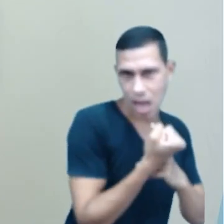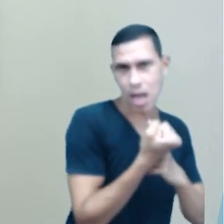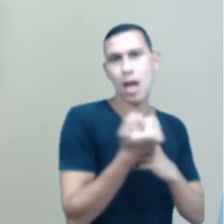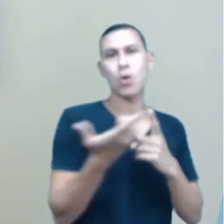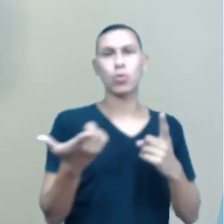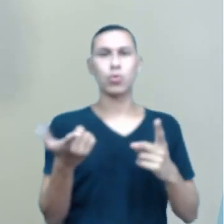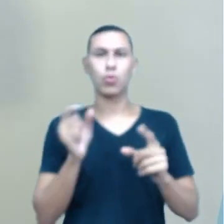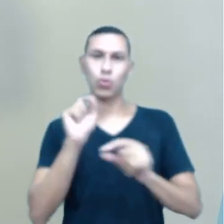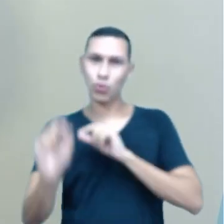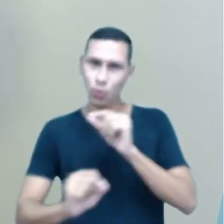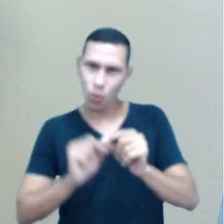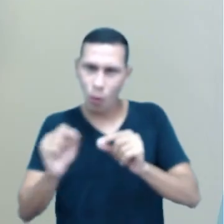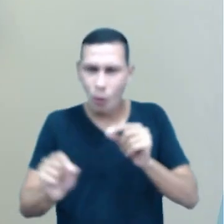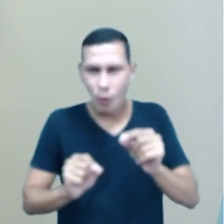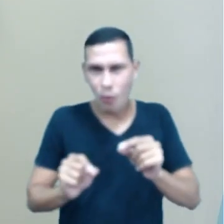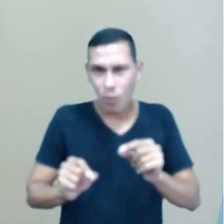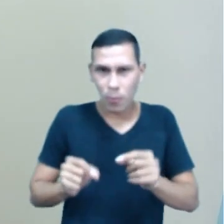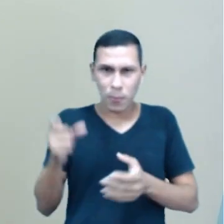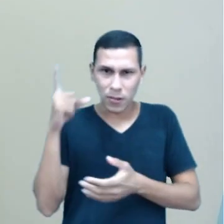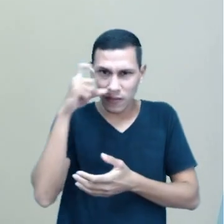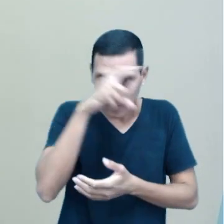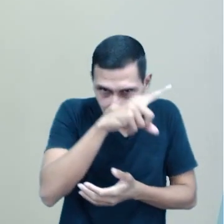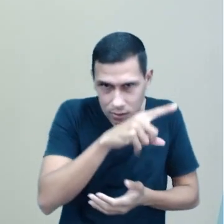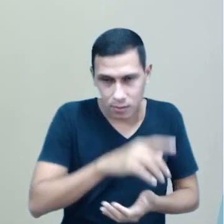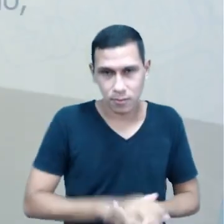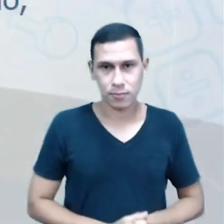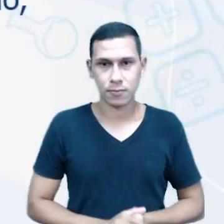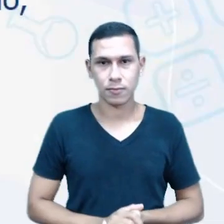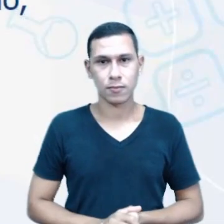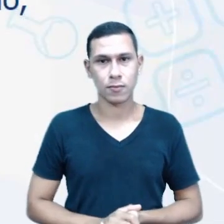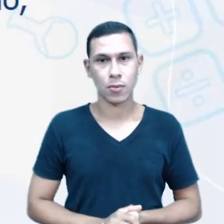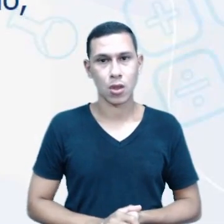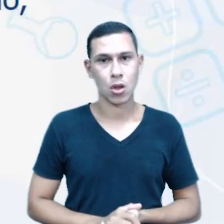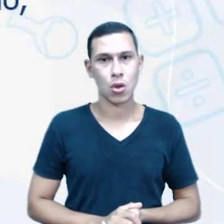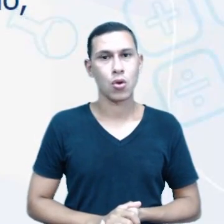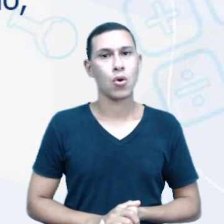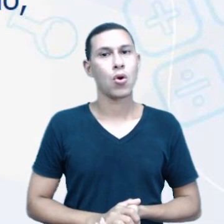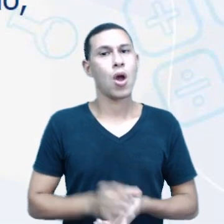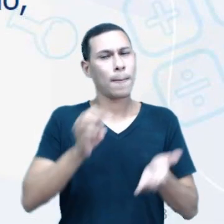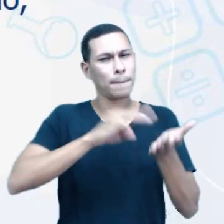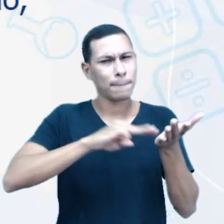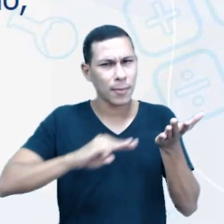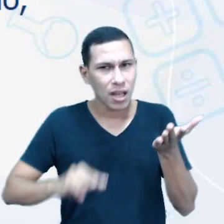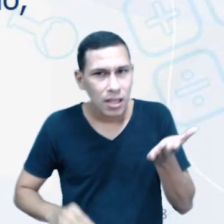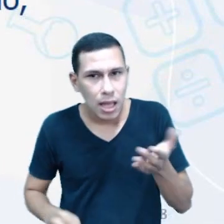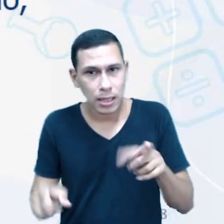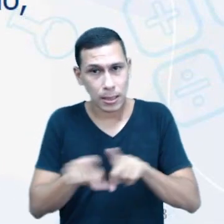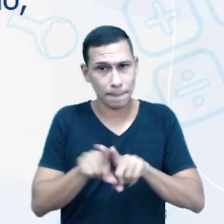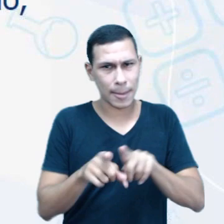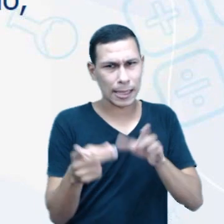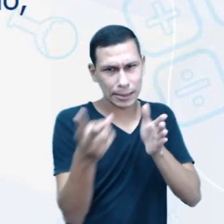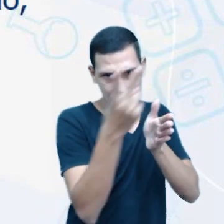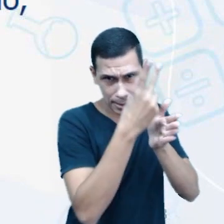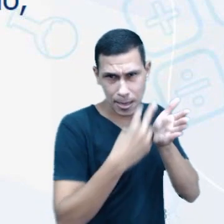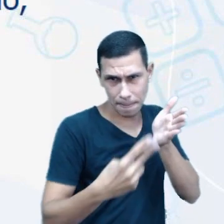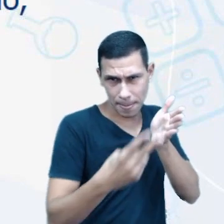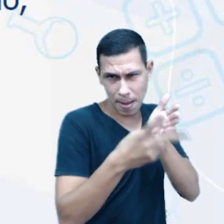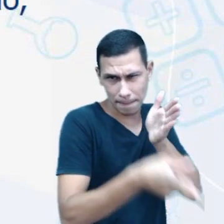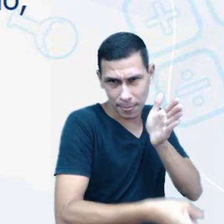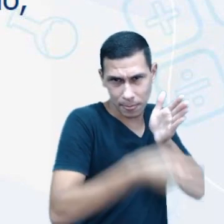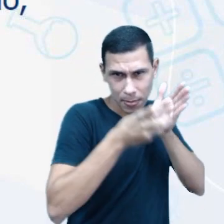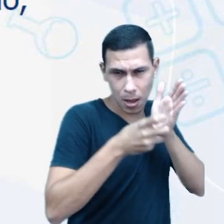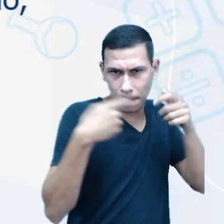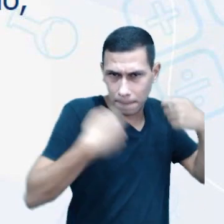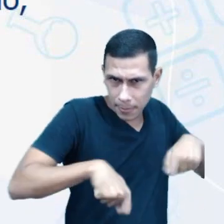exagero. Entre os recursos que nós vimos da imagem, gente notou que precisamos prestar